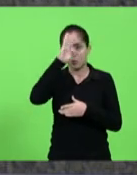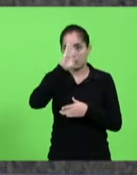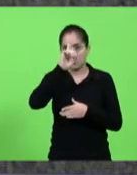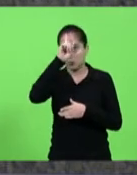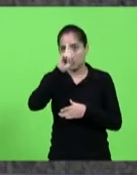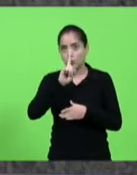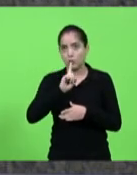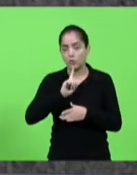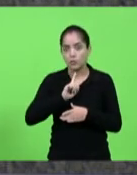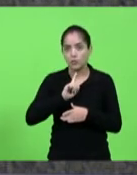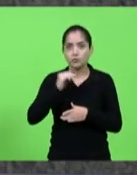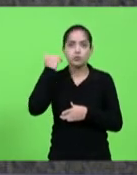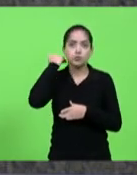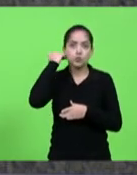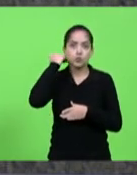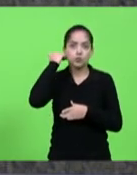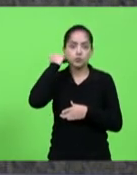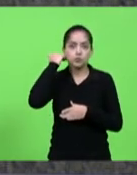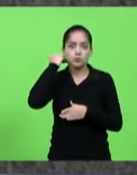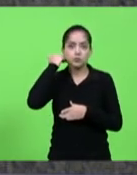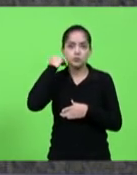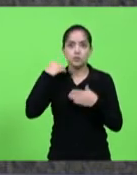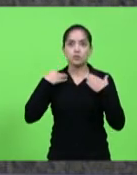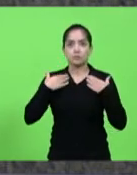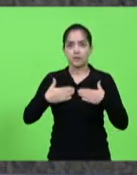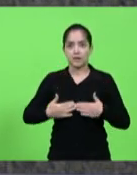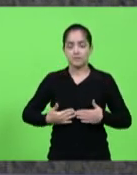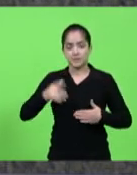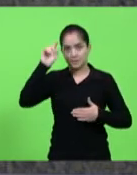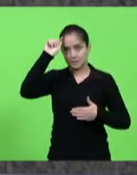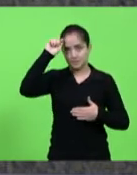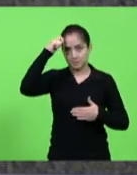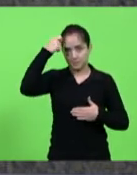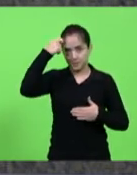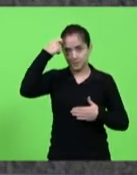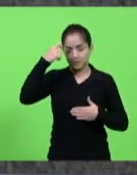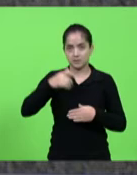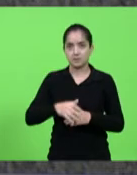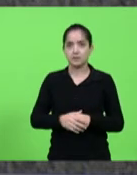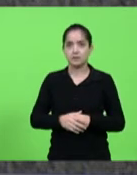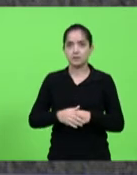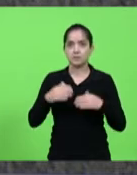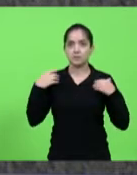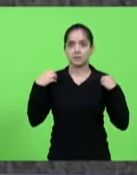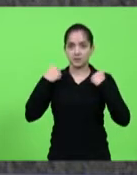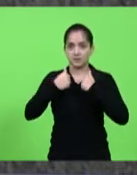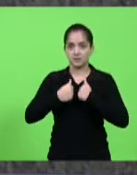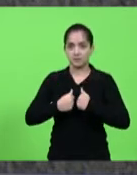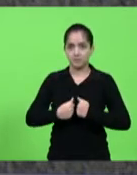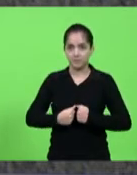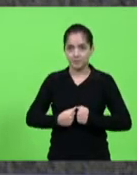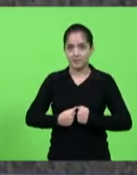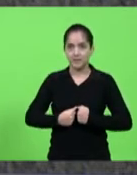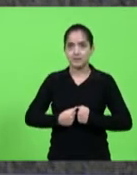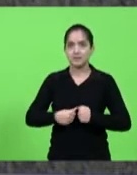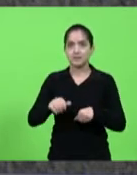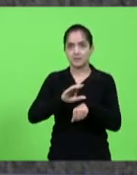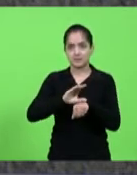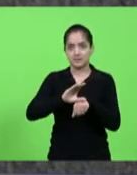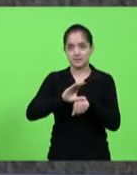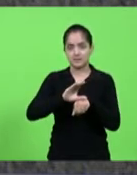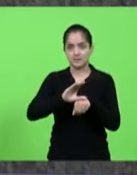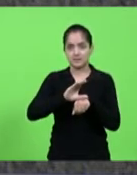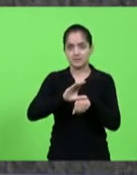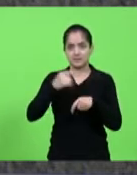curto. Estou com uma camisa preta e um blazer em listras pretas e cinzas.